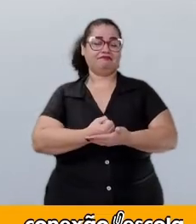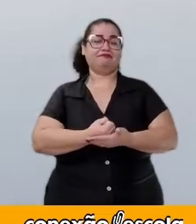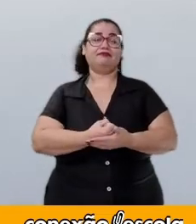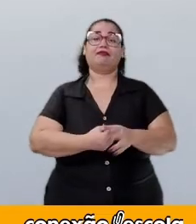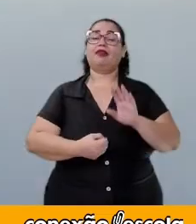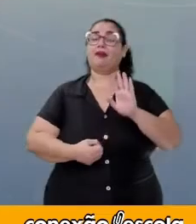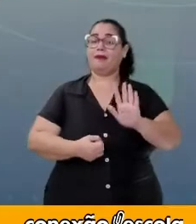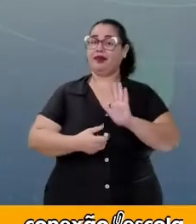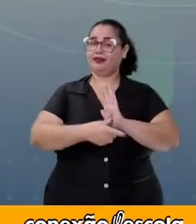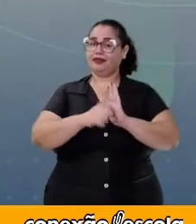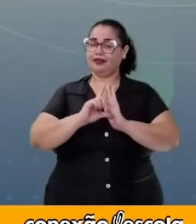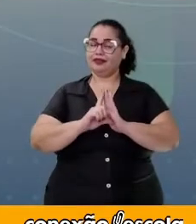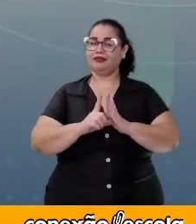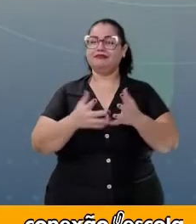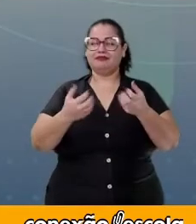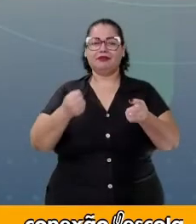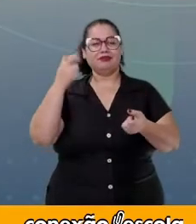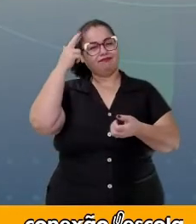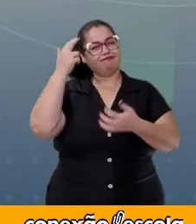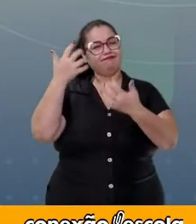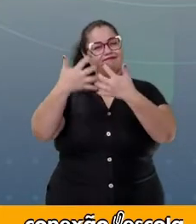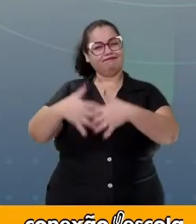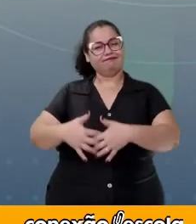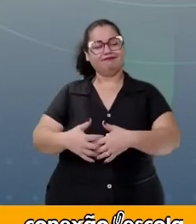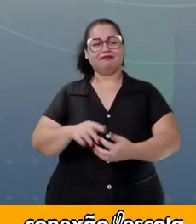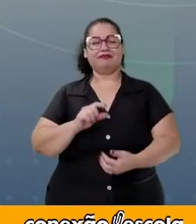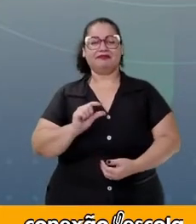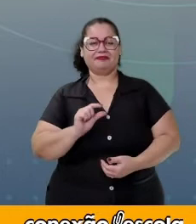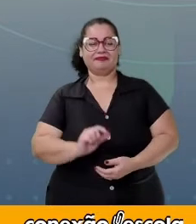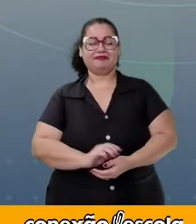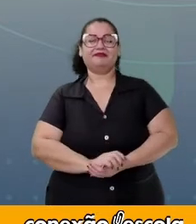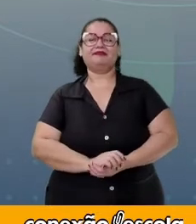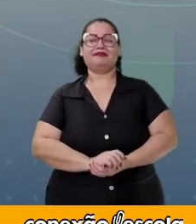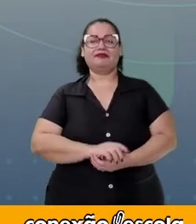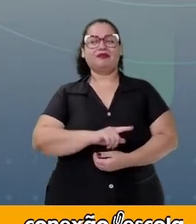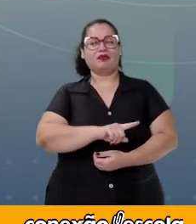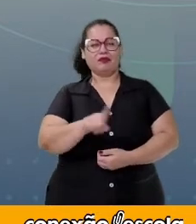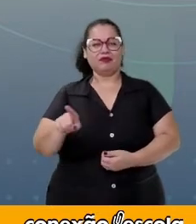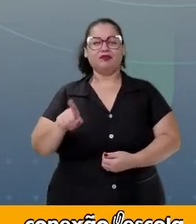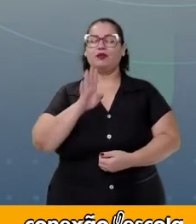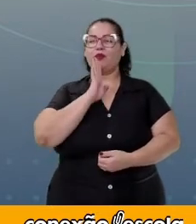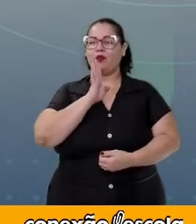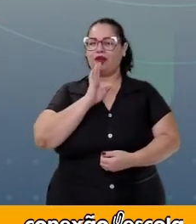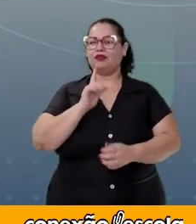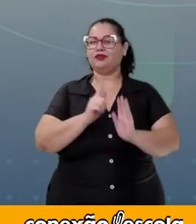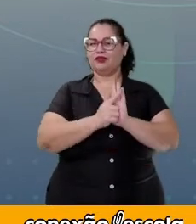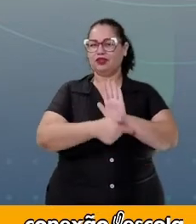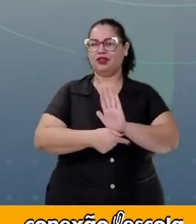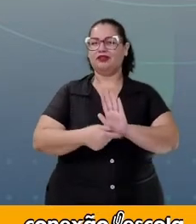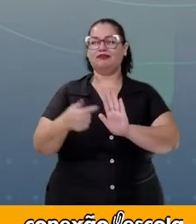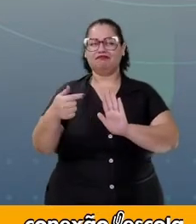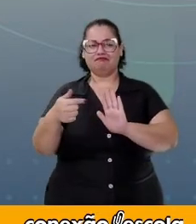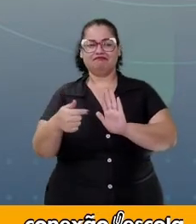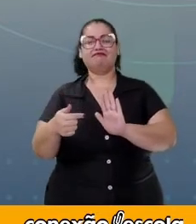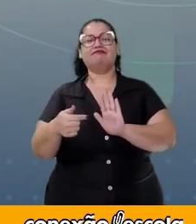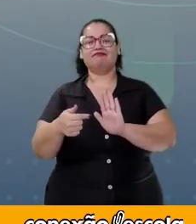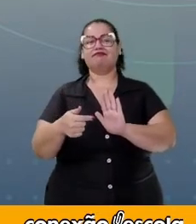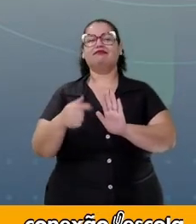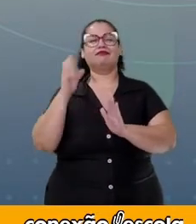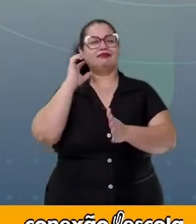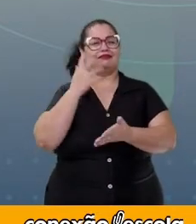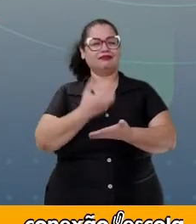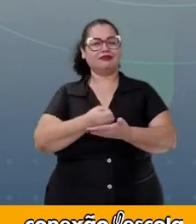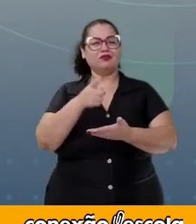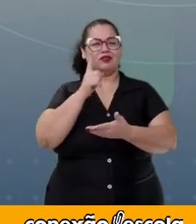Mas antes disso, vamos refletir aqui um pouquinho. Você conhece esse gênero, tem o hábito de